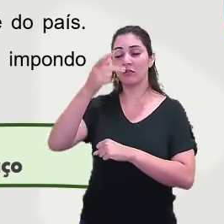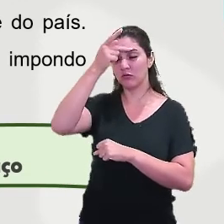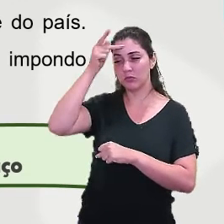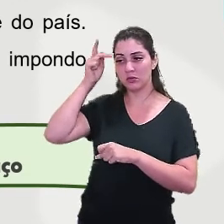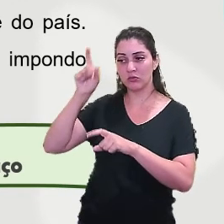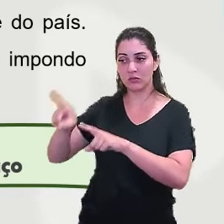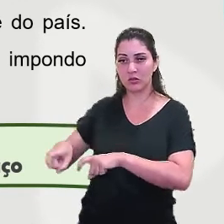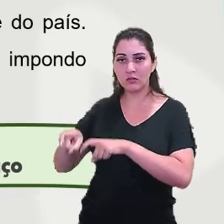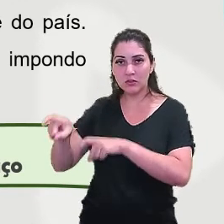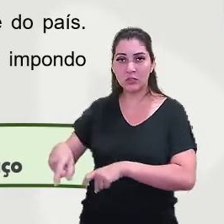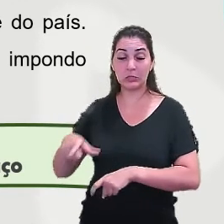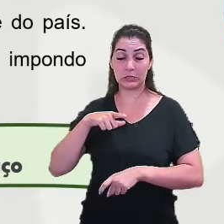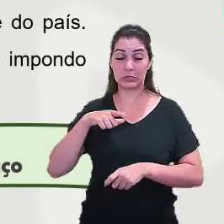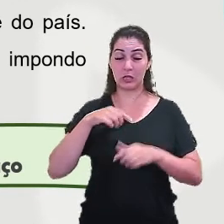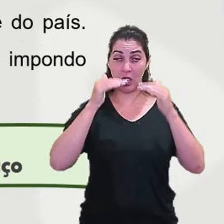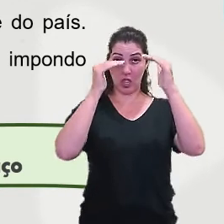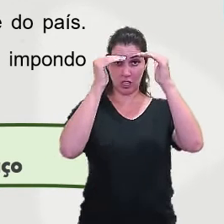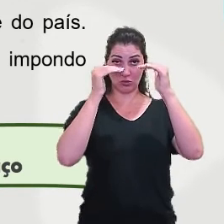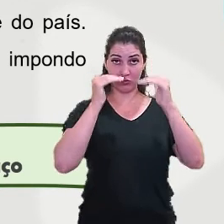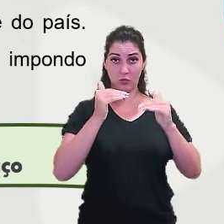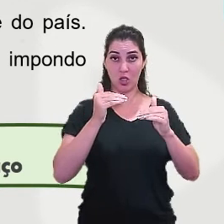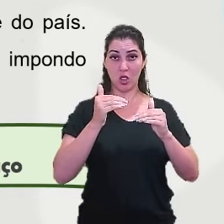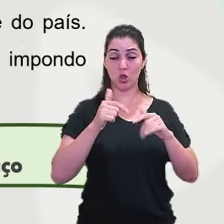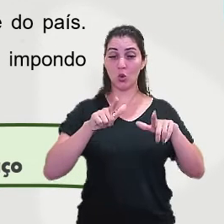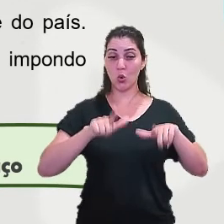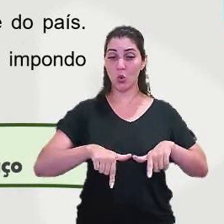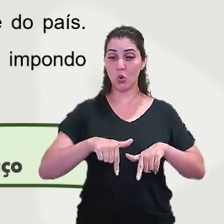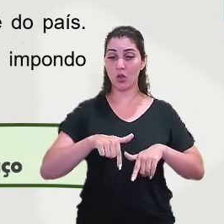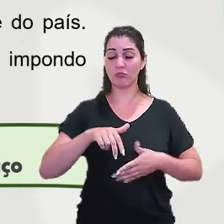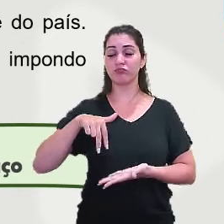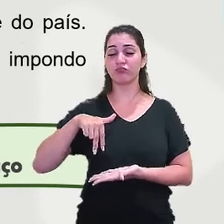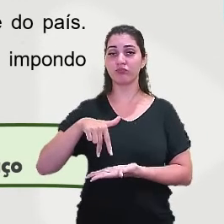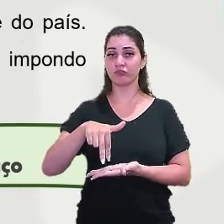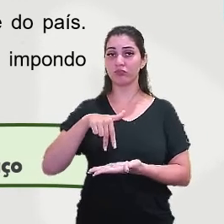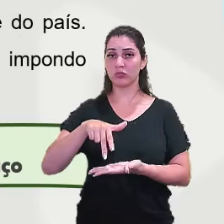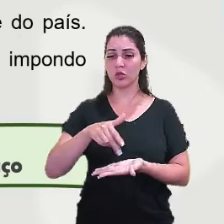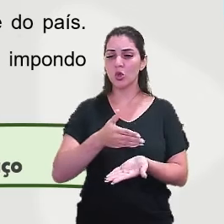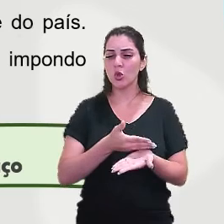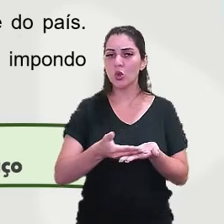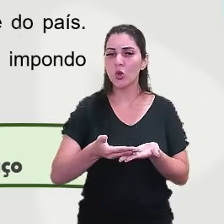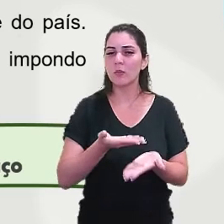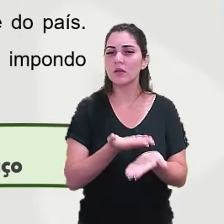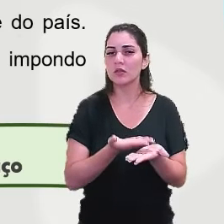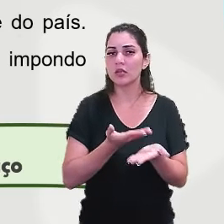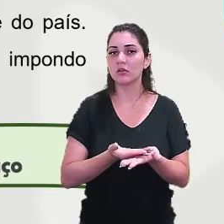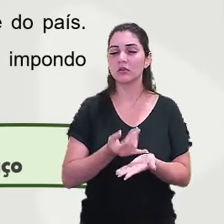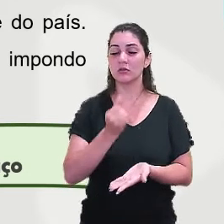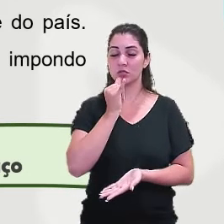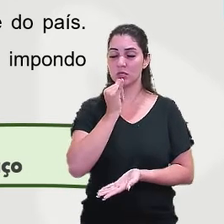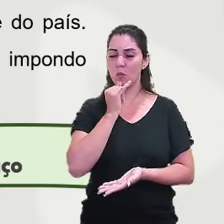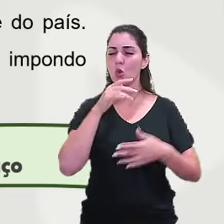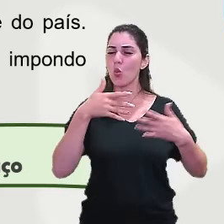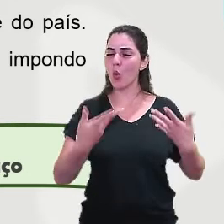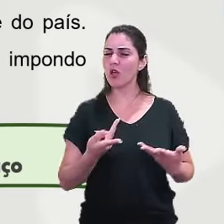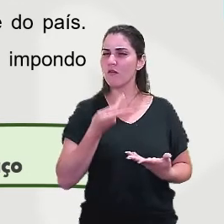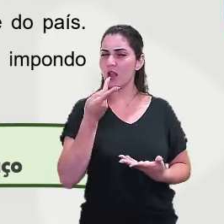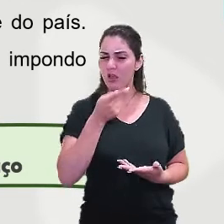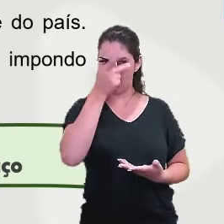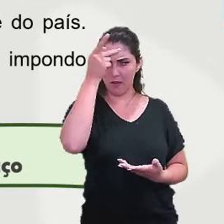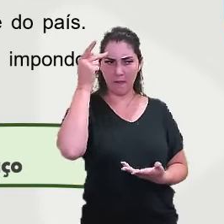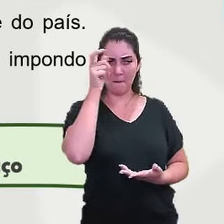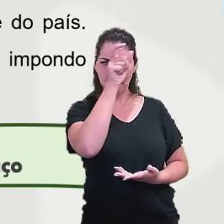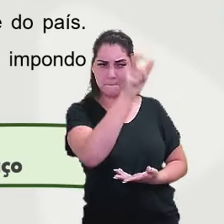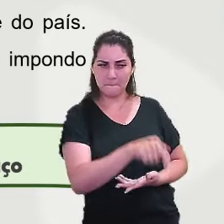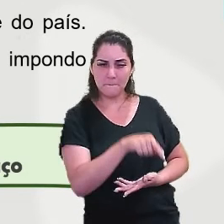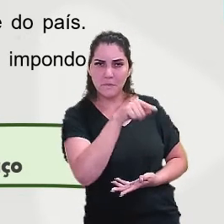passavam. Então, como eu tinha dito no começo da aula, quando se dizia fulano é cangaceiro, desculpem, todo